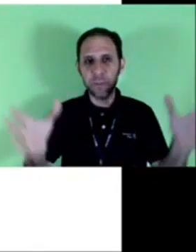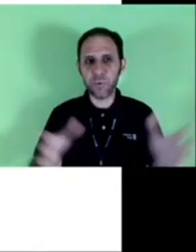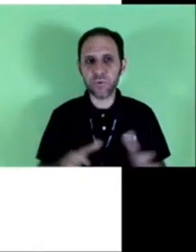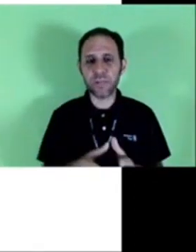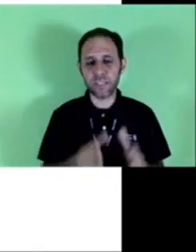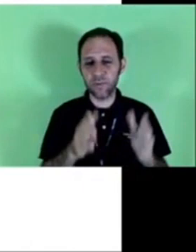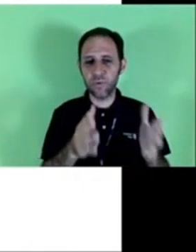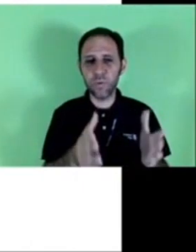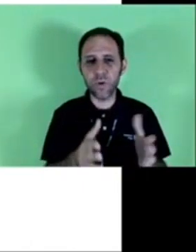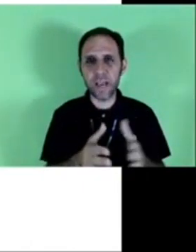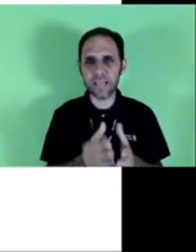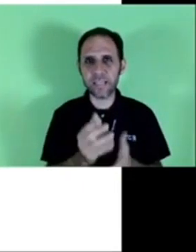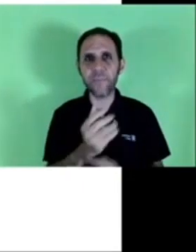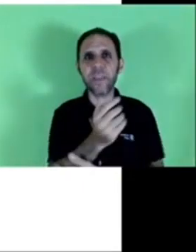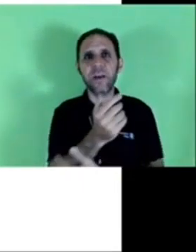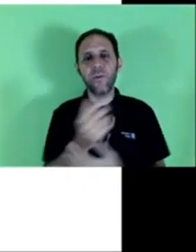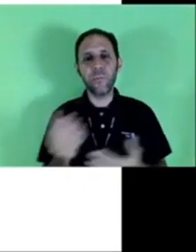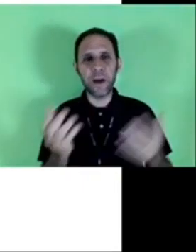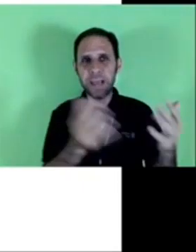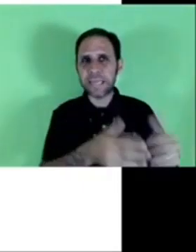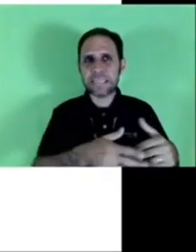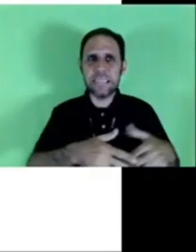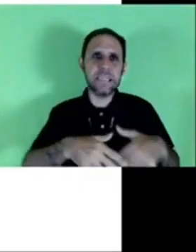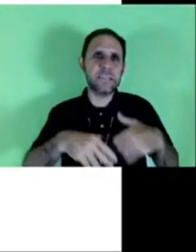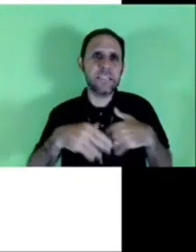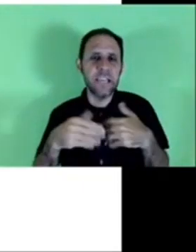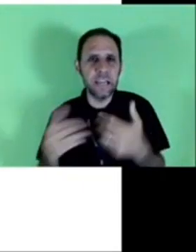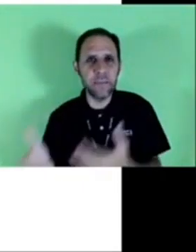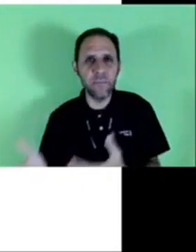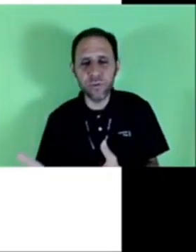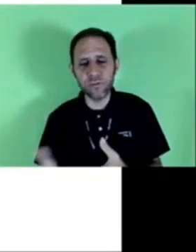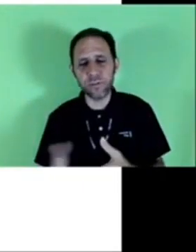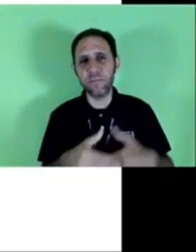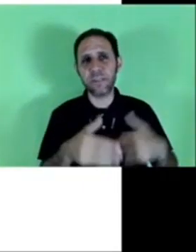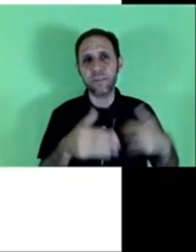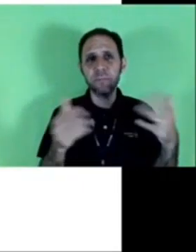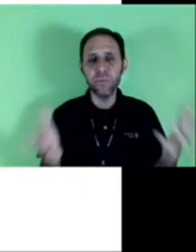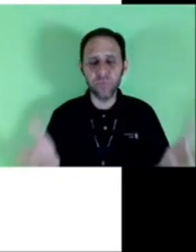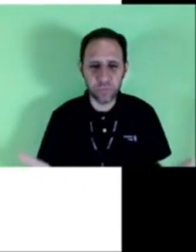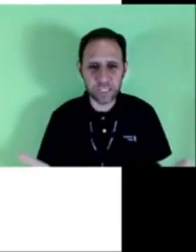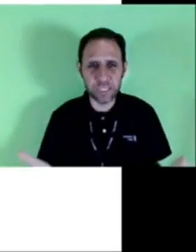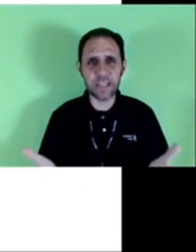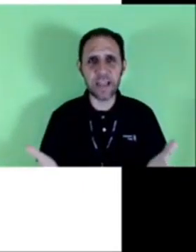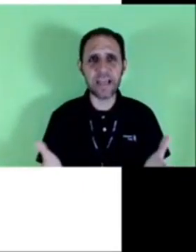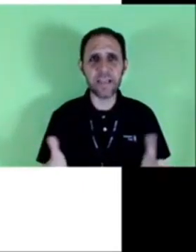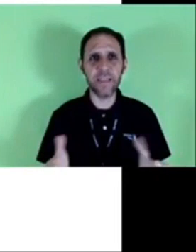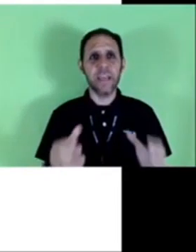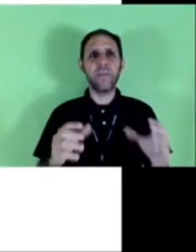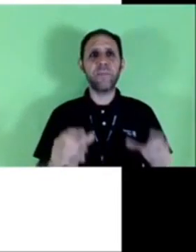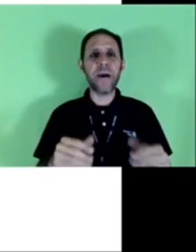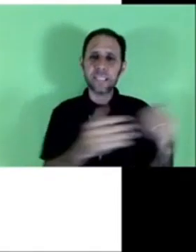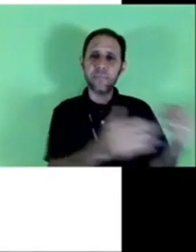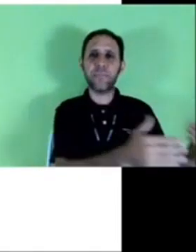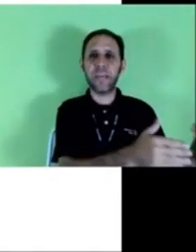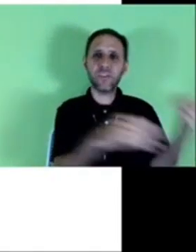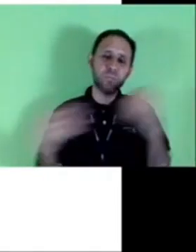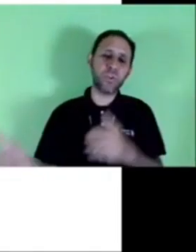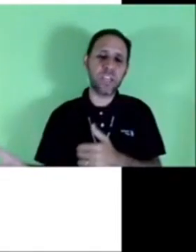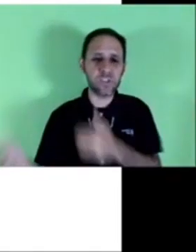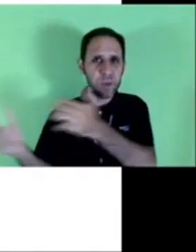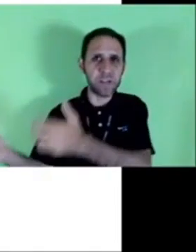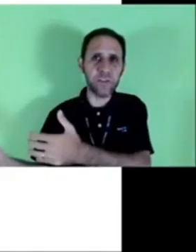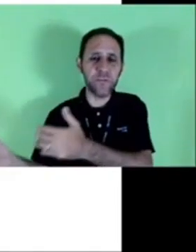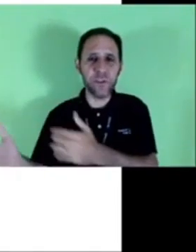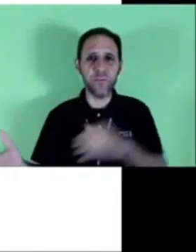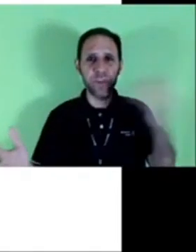fazem uma procuração como essa, o pai assina sem ler muito, sem saber muito do que se trata e passa plenos